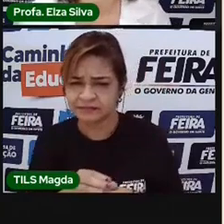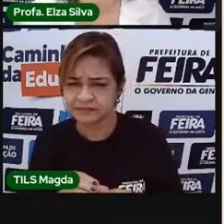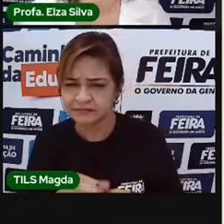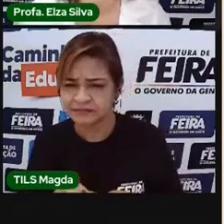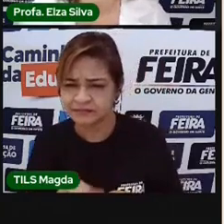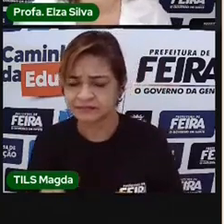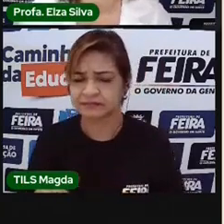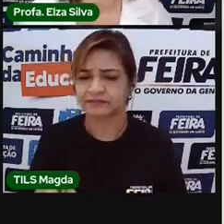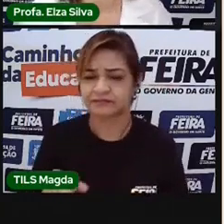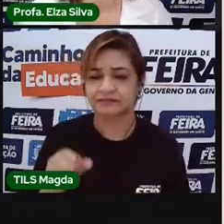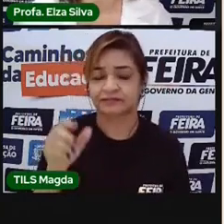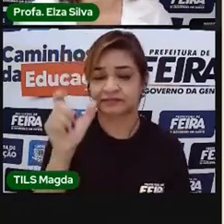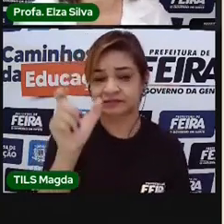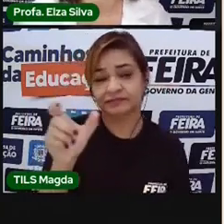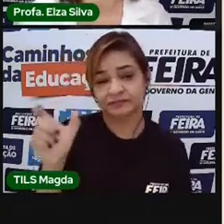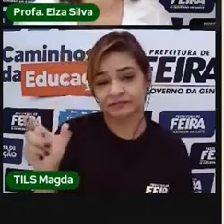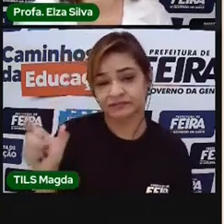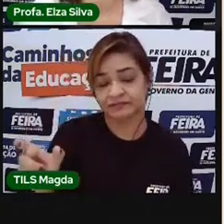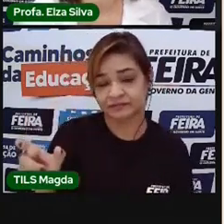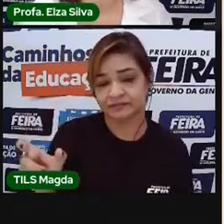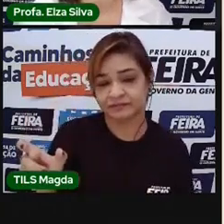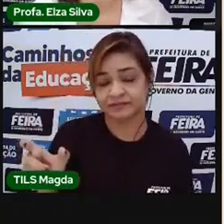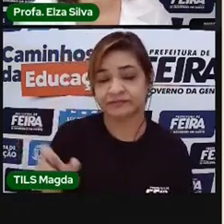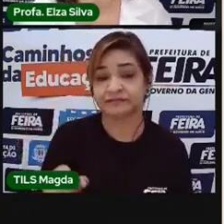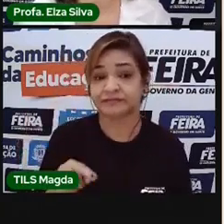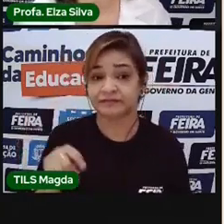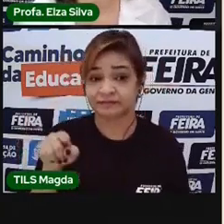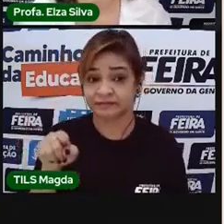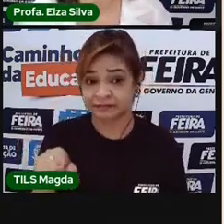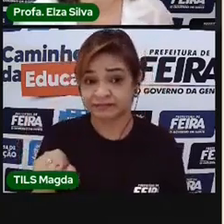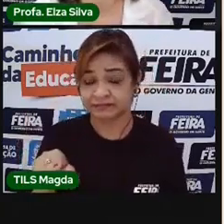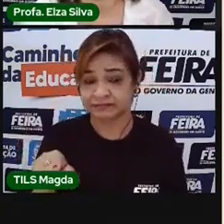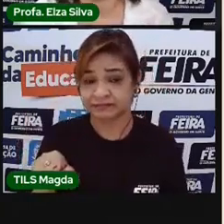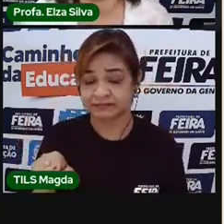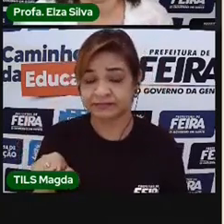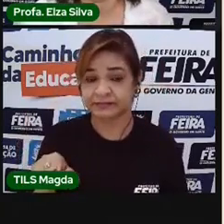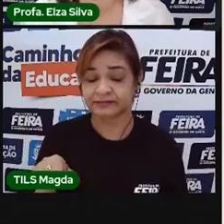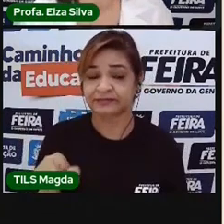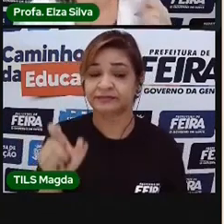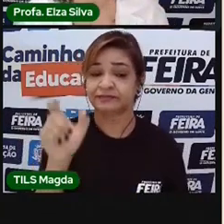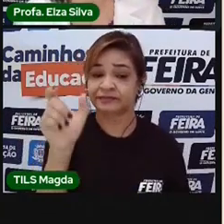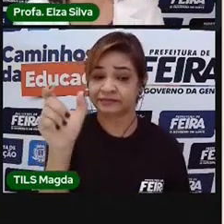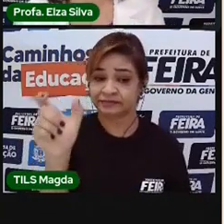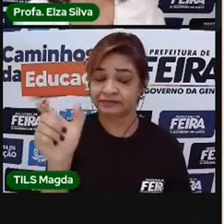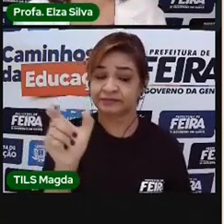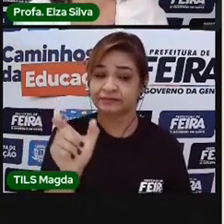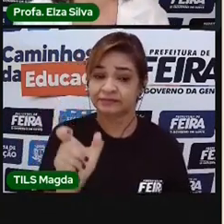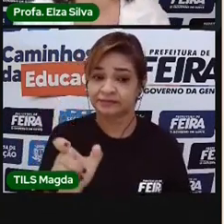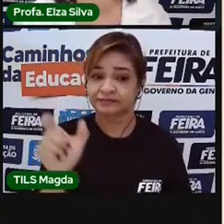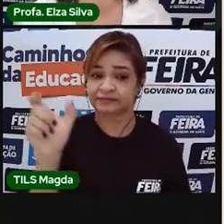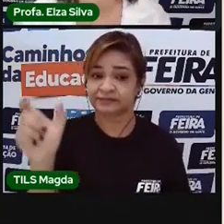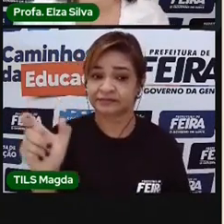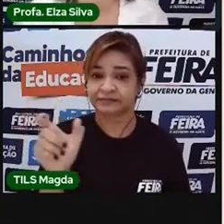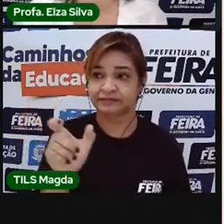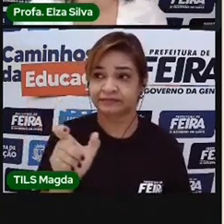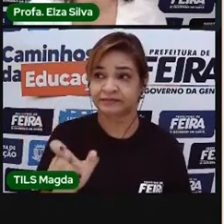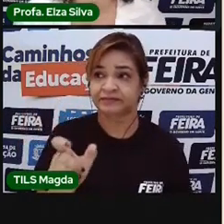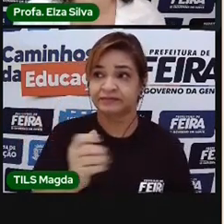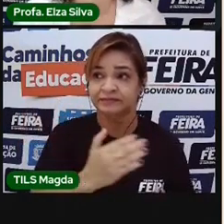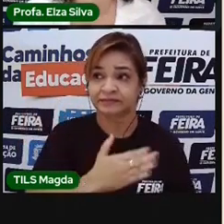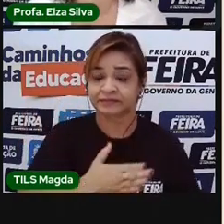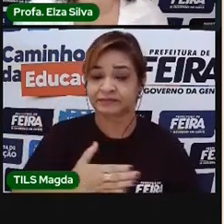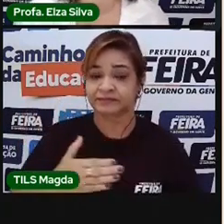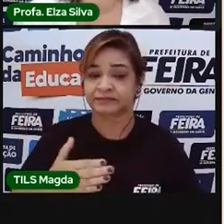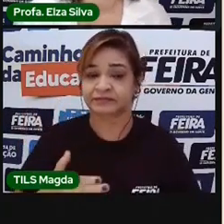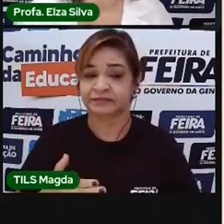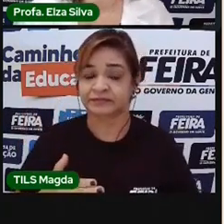palavras. E nesse campo é que você vai colocar as palavras que você quer utilizar para compor a sua nuvem de